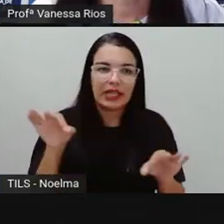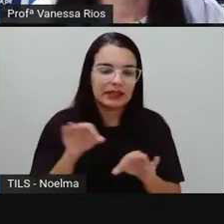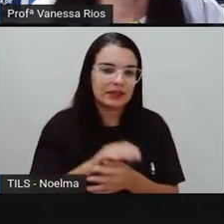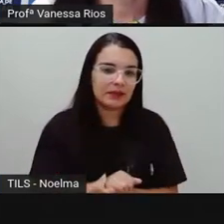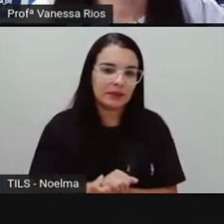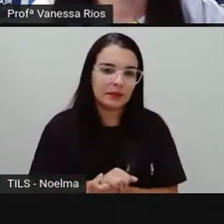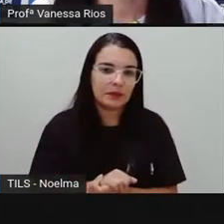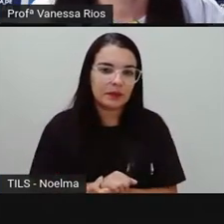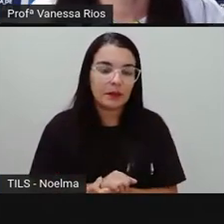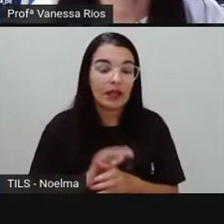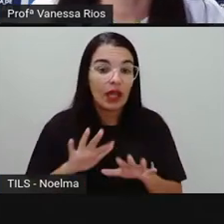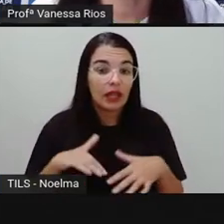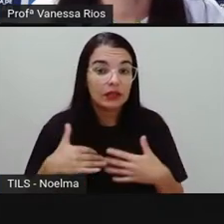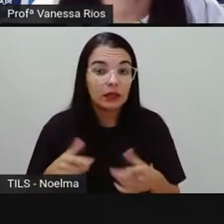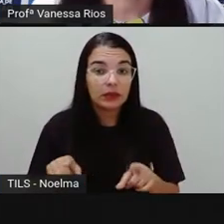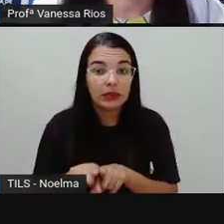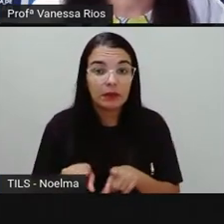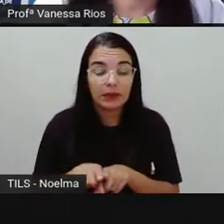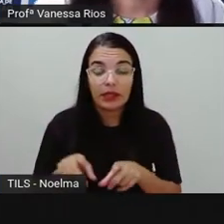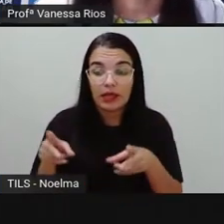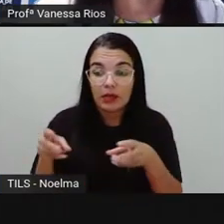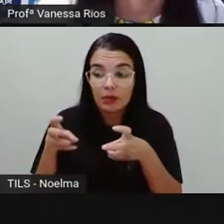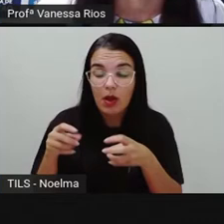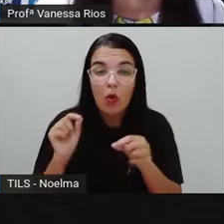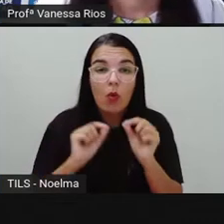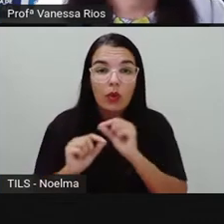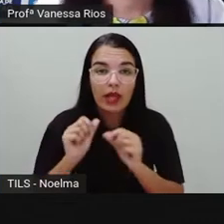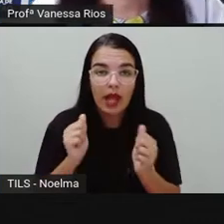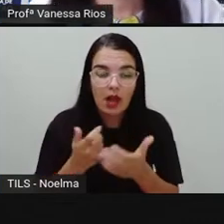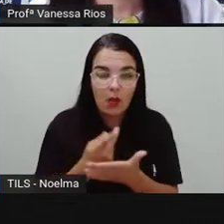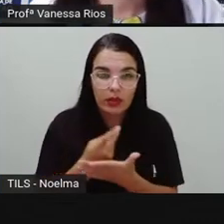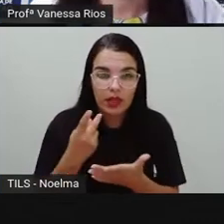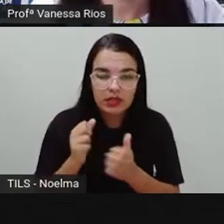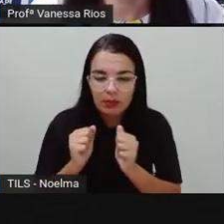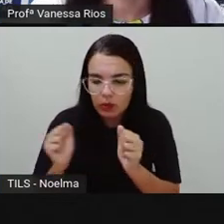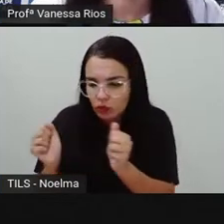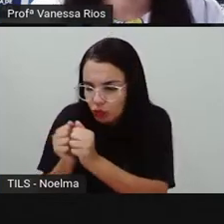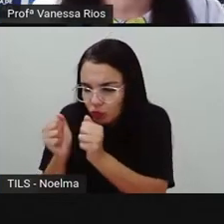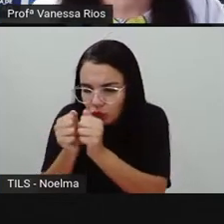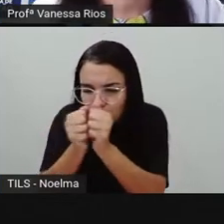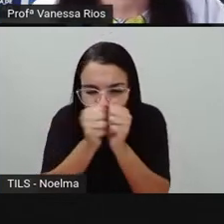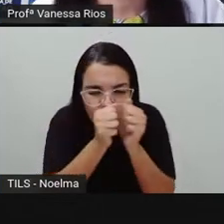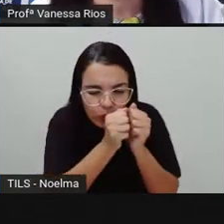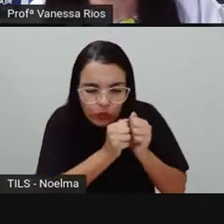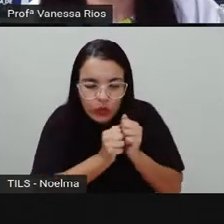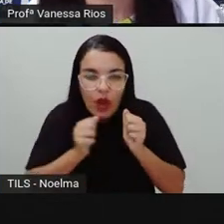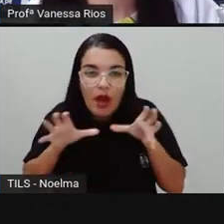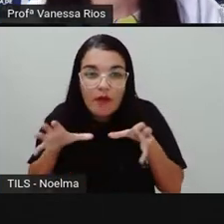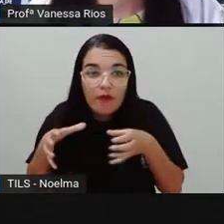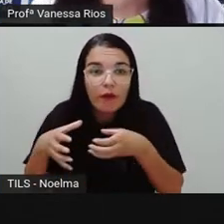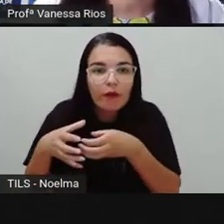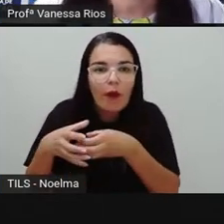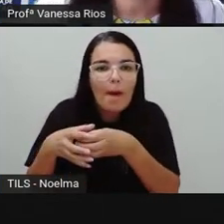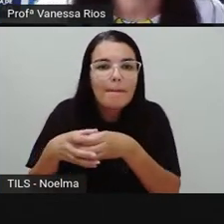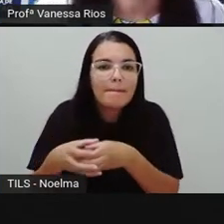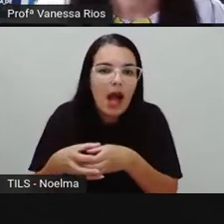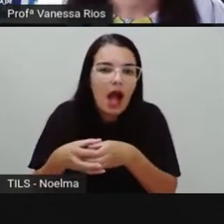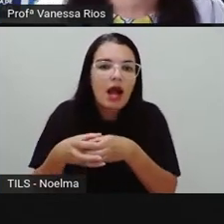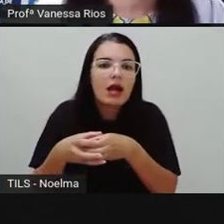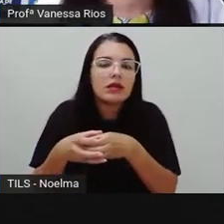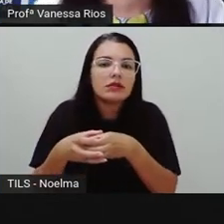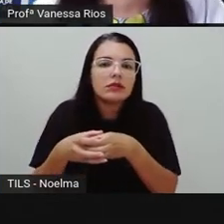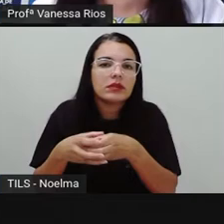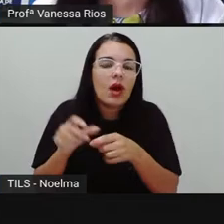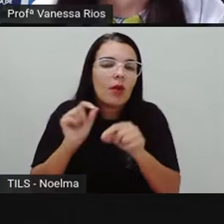já observou que os átomos podem se unir, né? E ficando bem juntos, podem aí formar, constituir